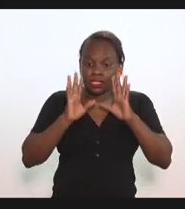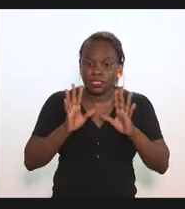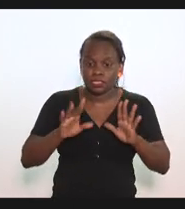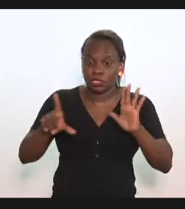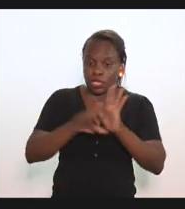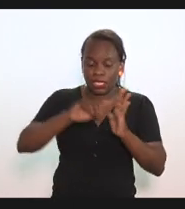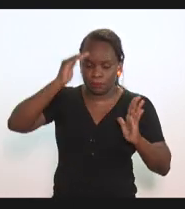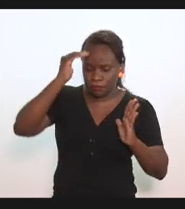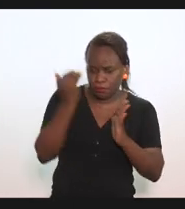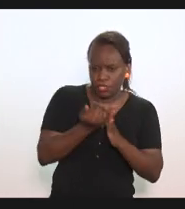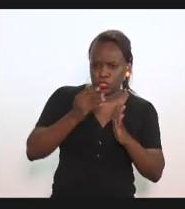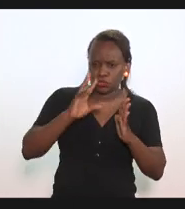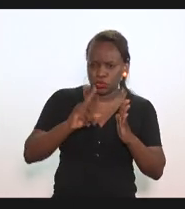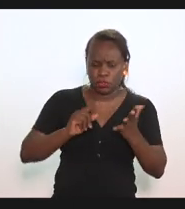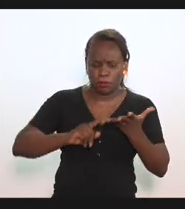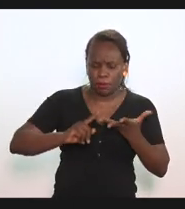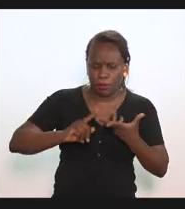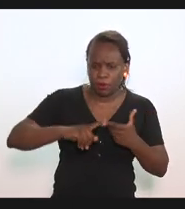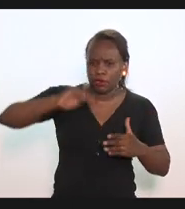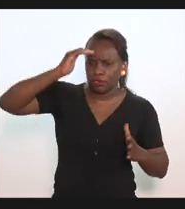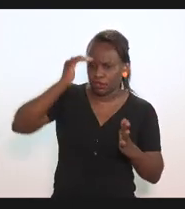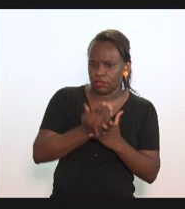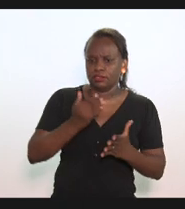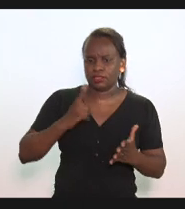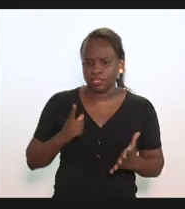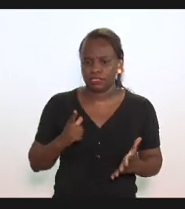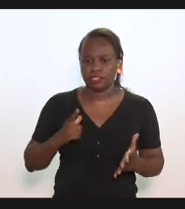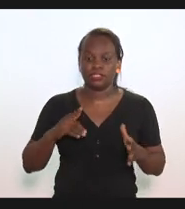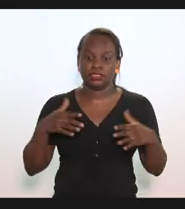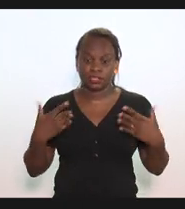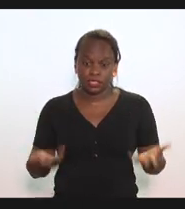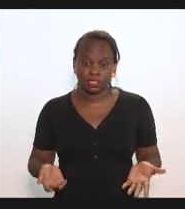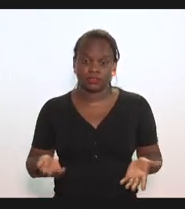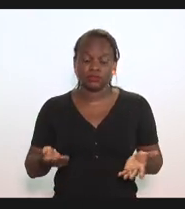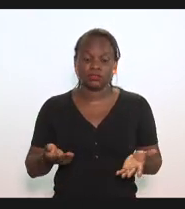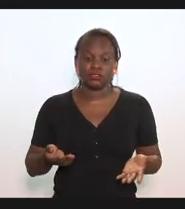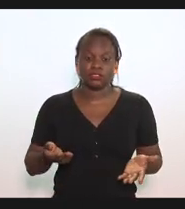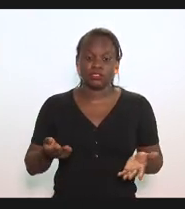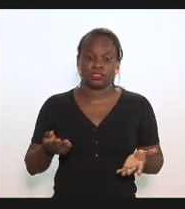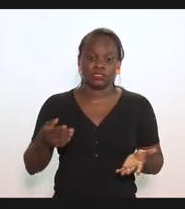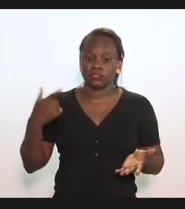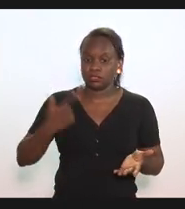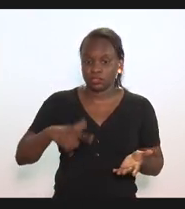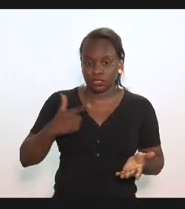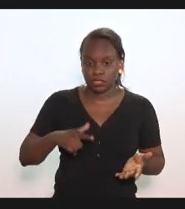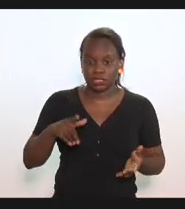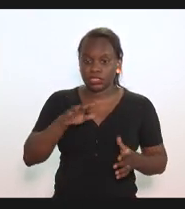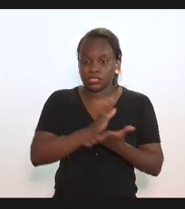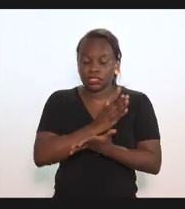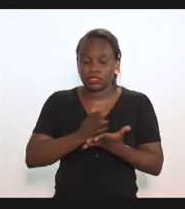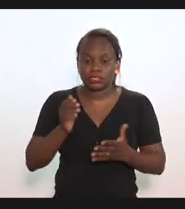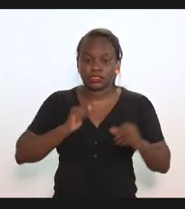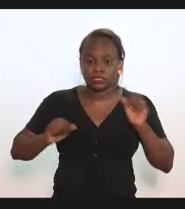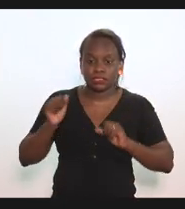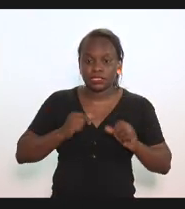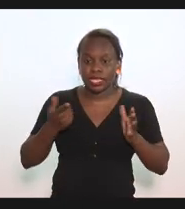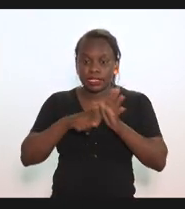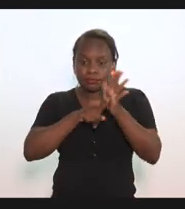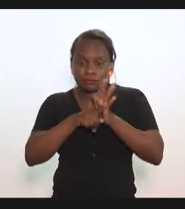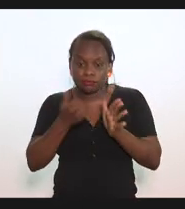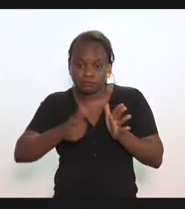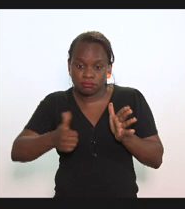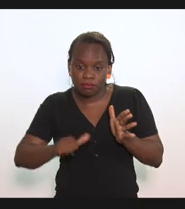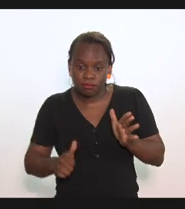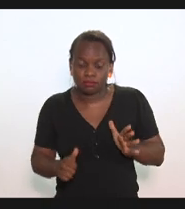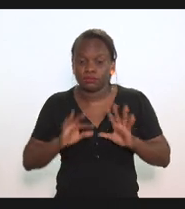toda a legislação e cumprimos todas as obrigações fiscais. Então, embora não atenda a expectativa de a gente fazer uma avaliação de